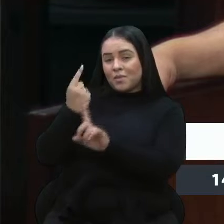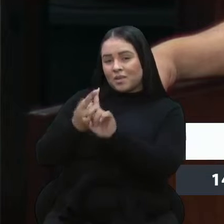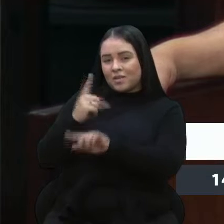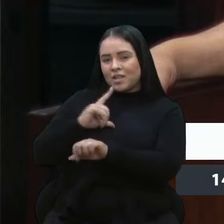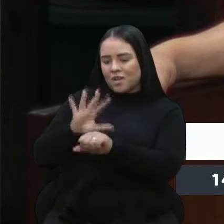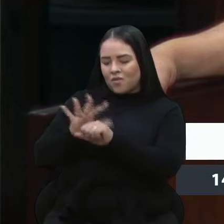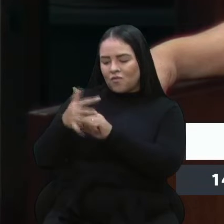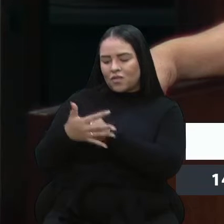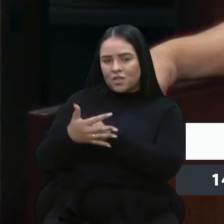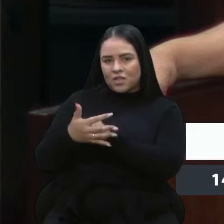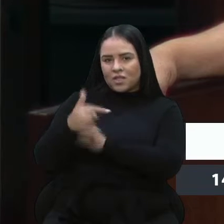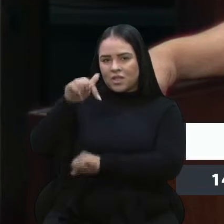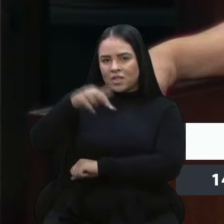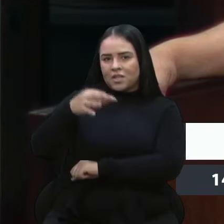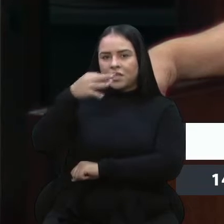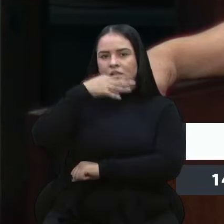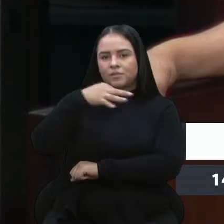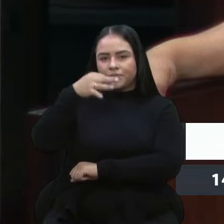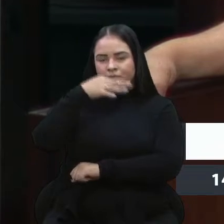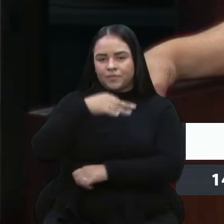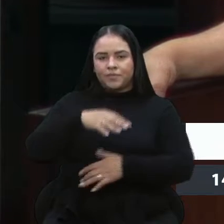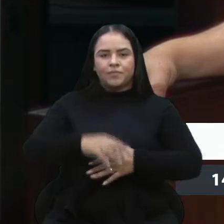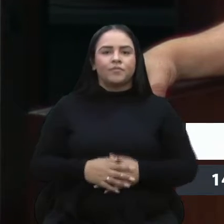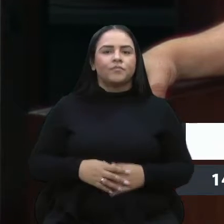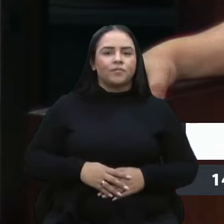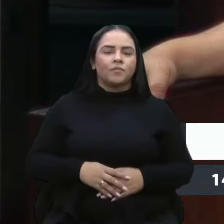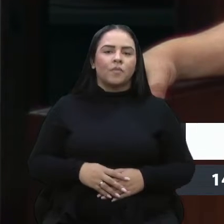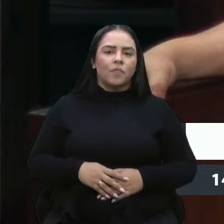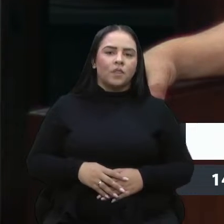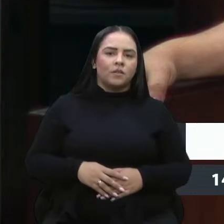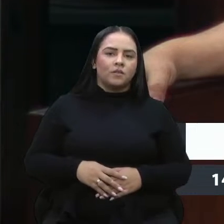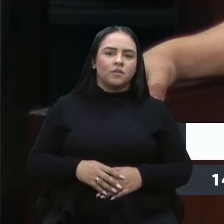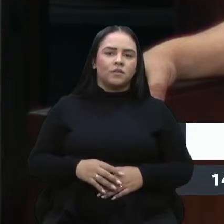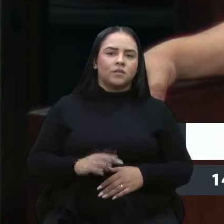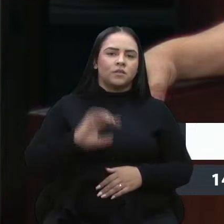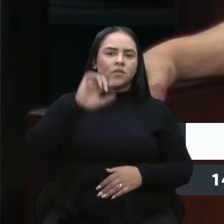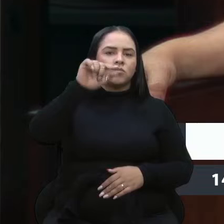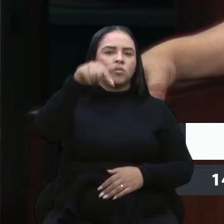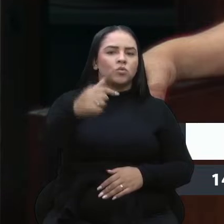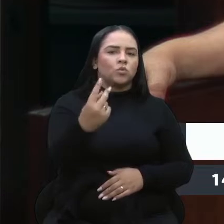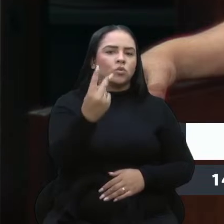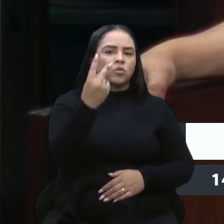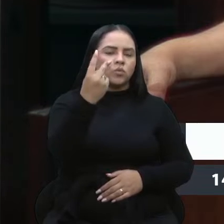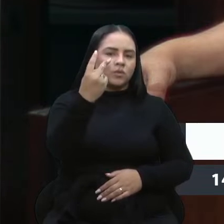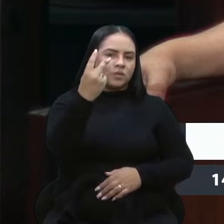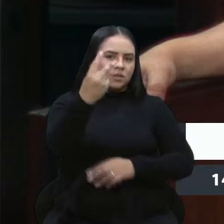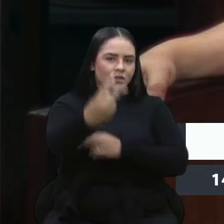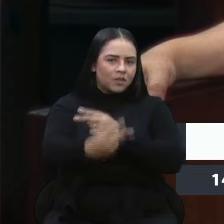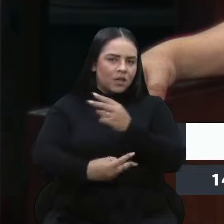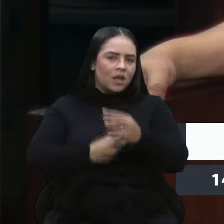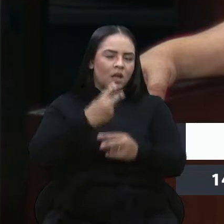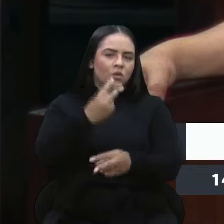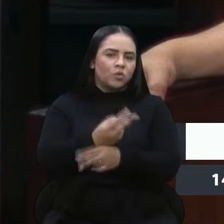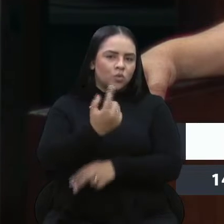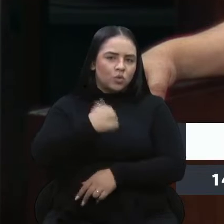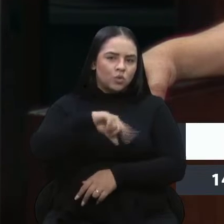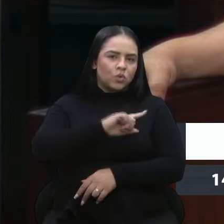Covid-19 que tivemos em Caxias do Sul. Posterior a esses dois anos, a gente com os números